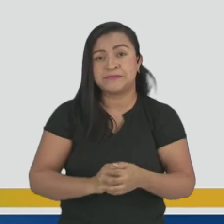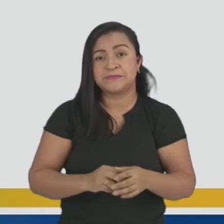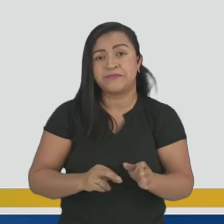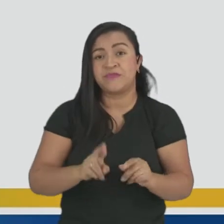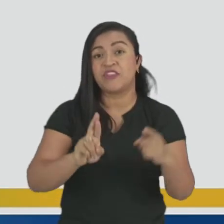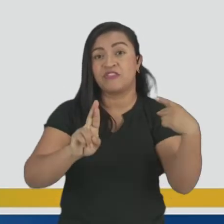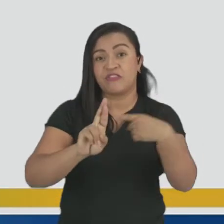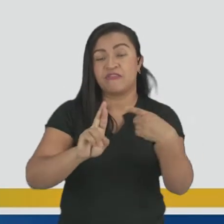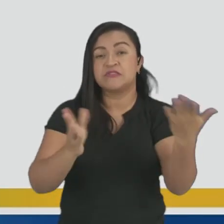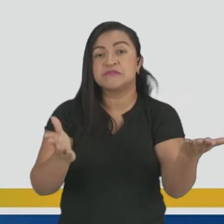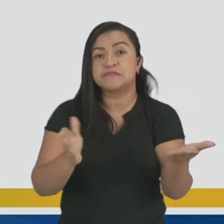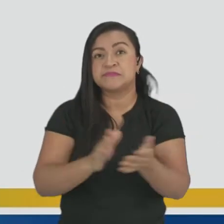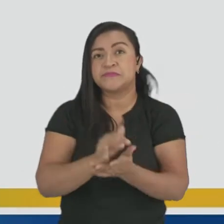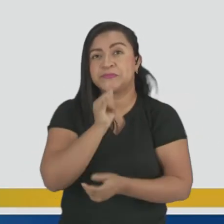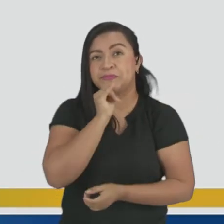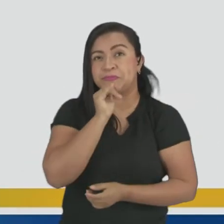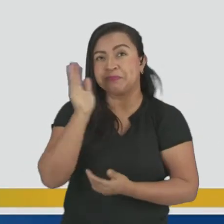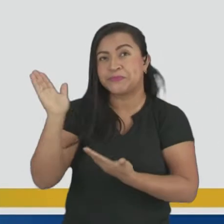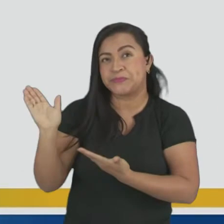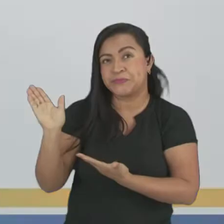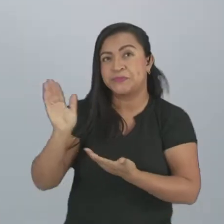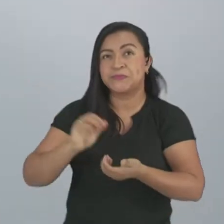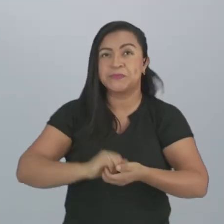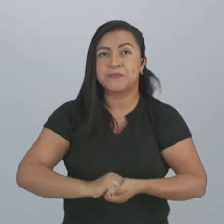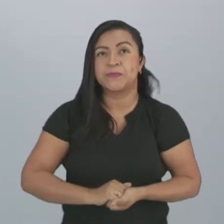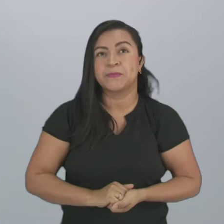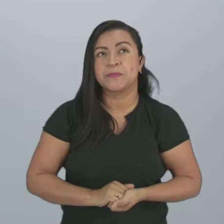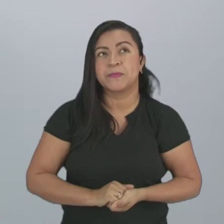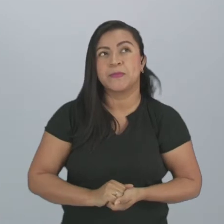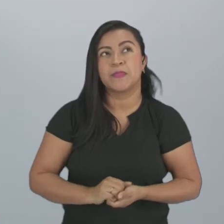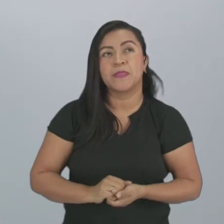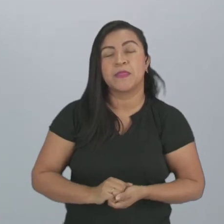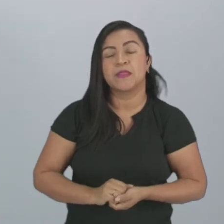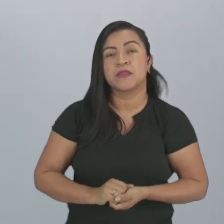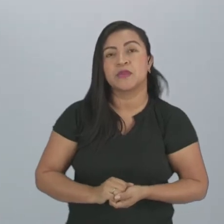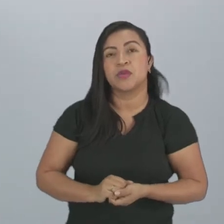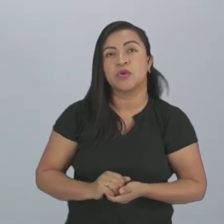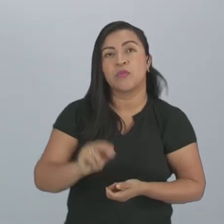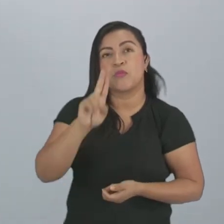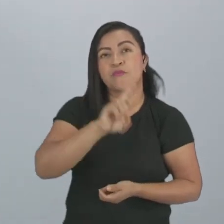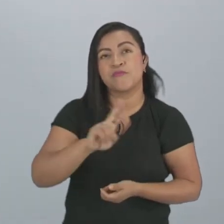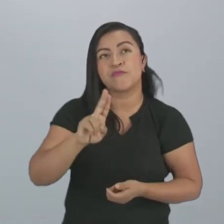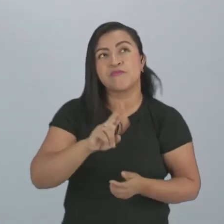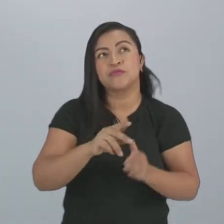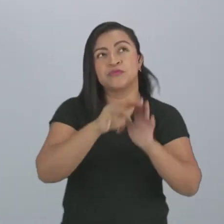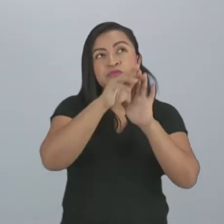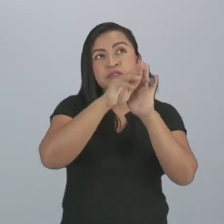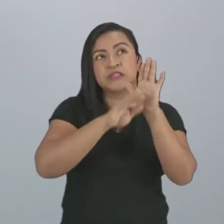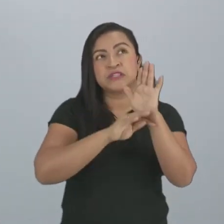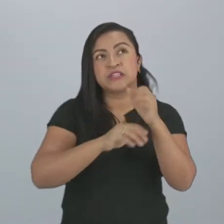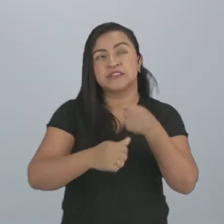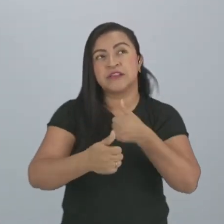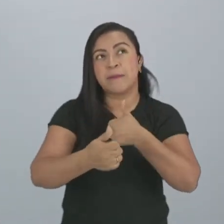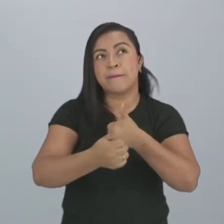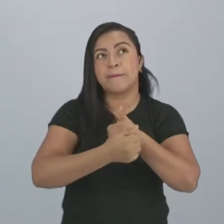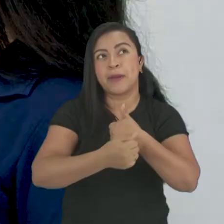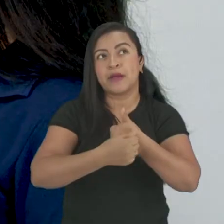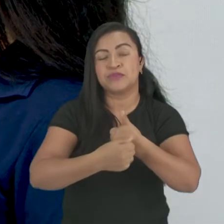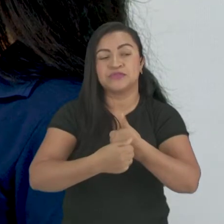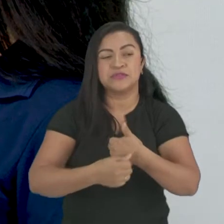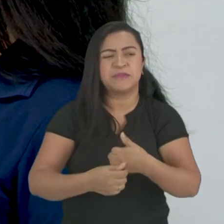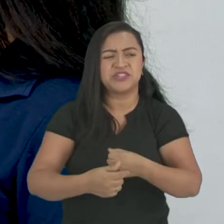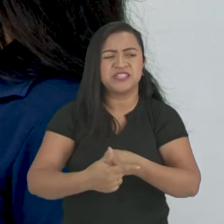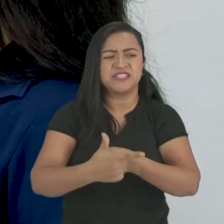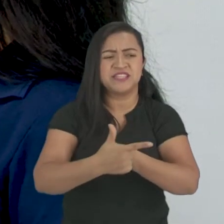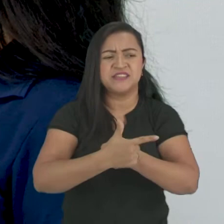só o exemplo aqui comigo. Como eu trouxe essa página aqui, tá falando da palavra do